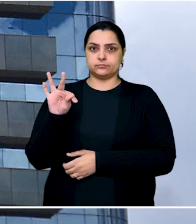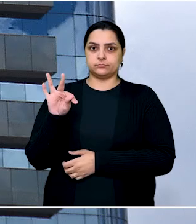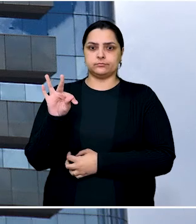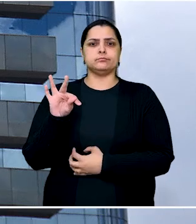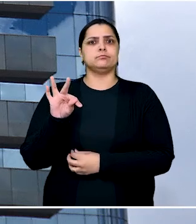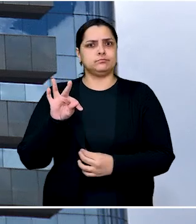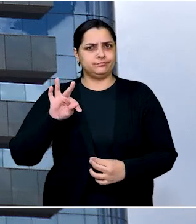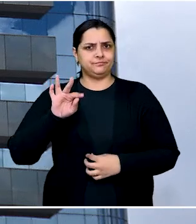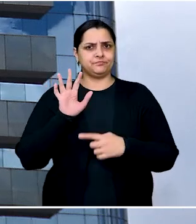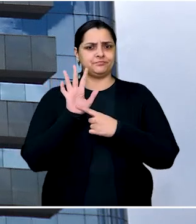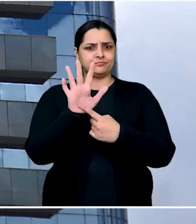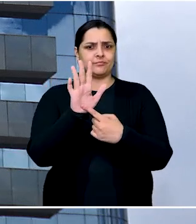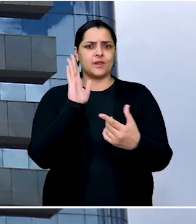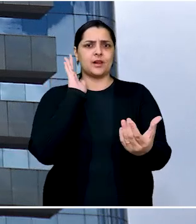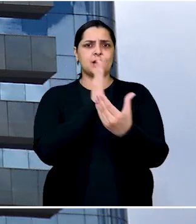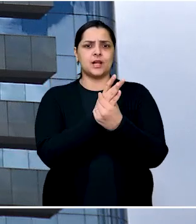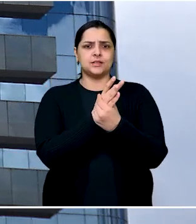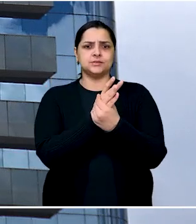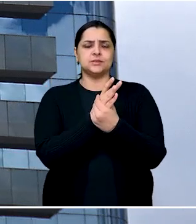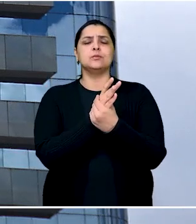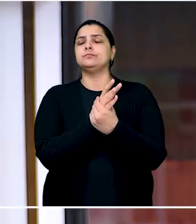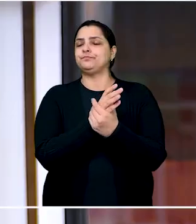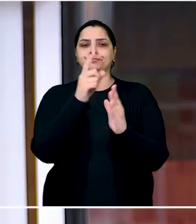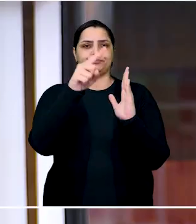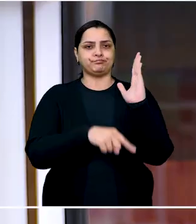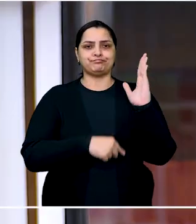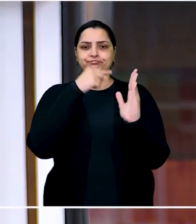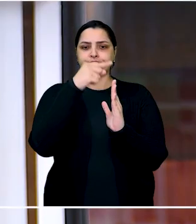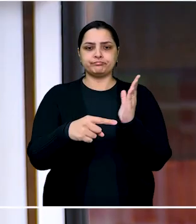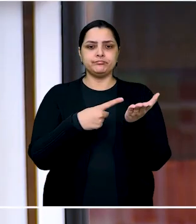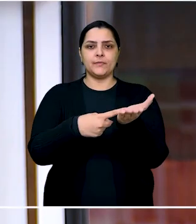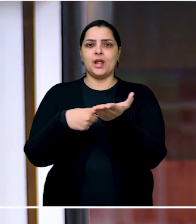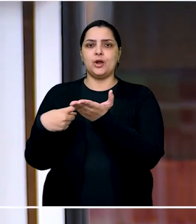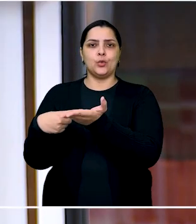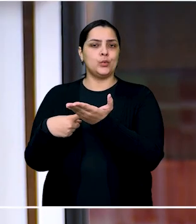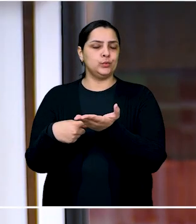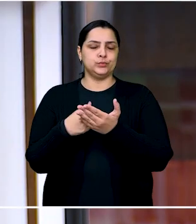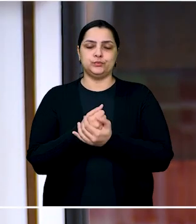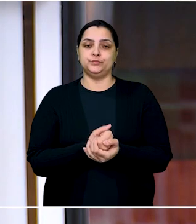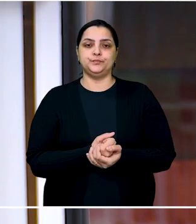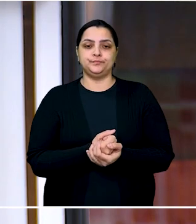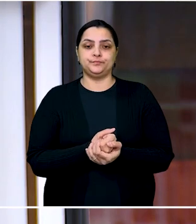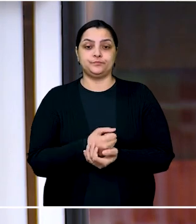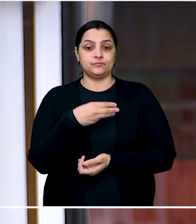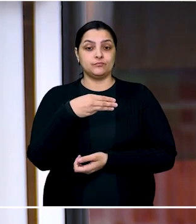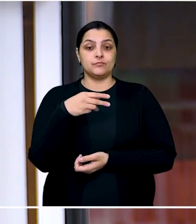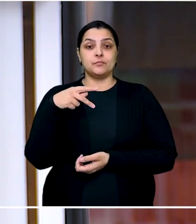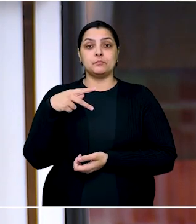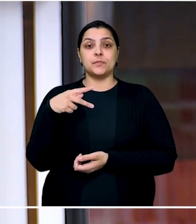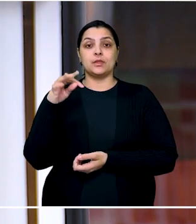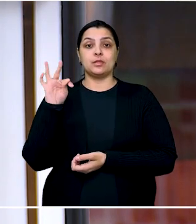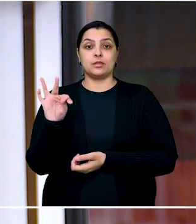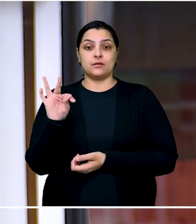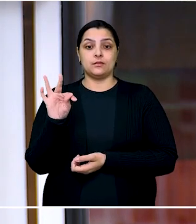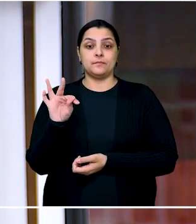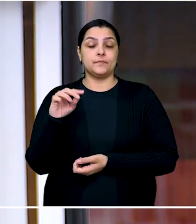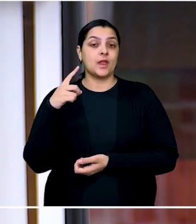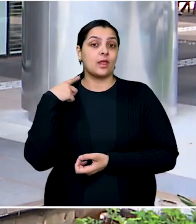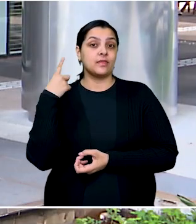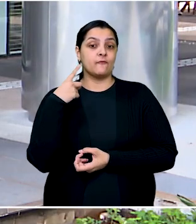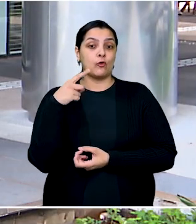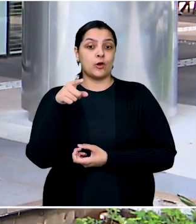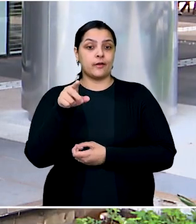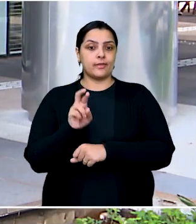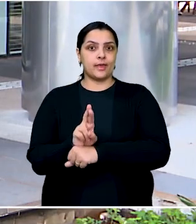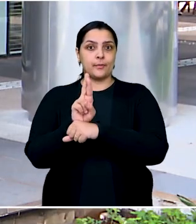Público do Trabalho apresentou ação recisória para anular o acerto entre as partes. O MPT argumentou que a